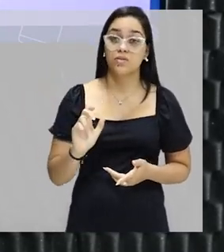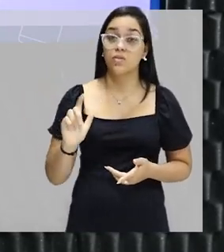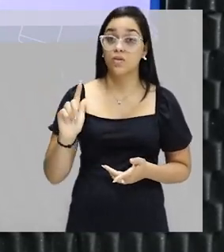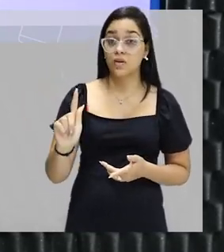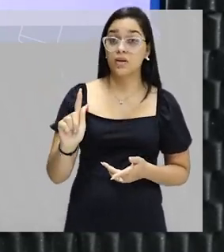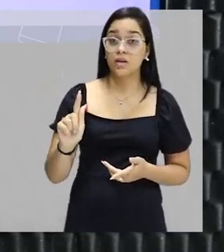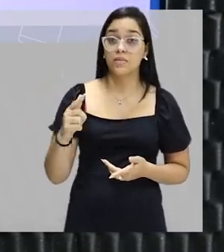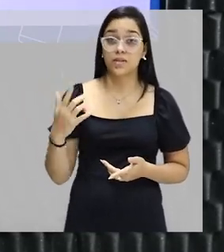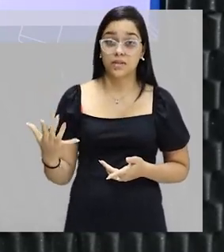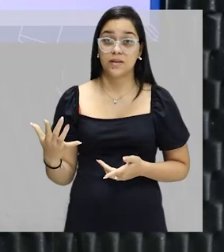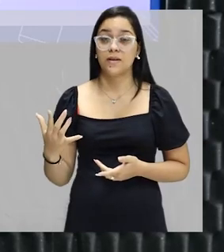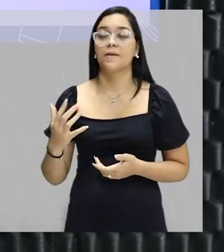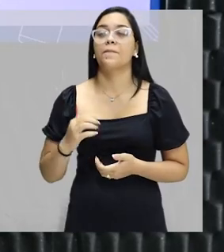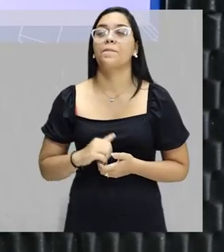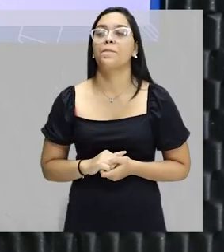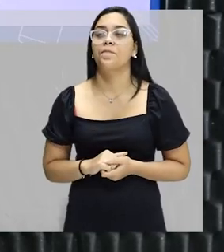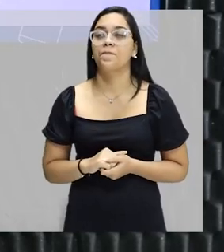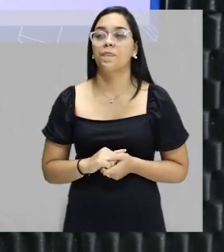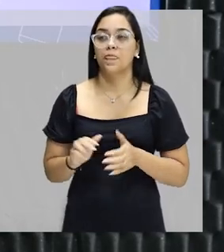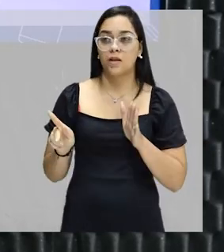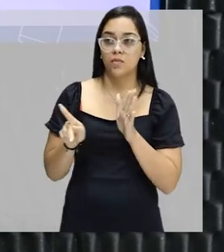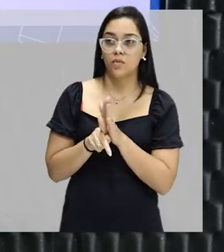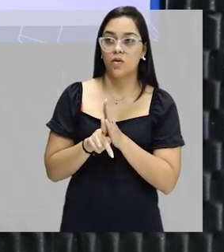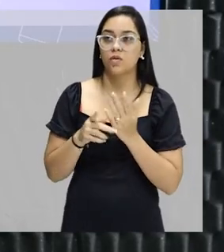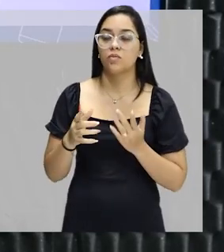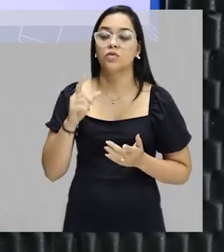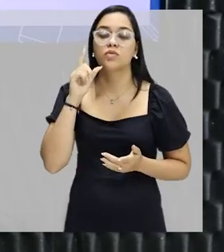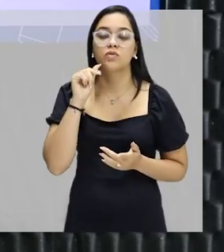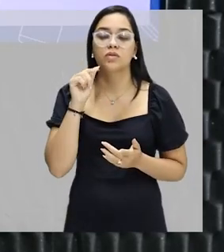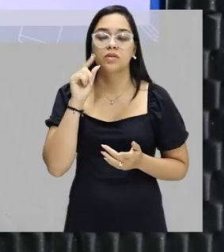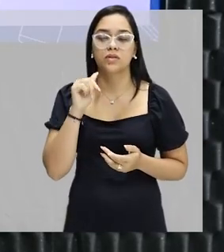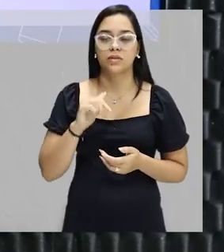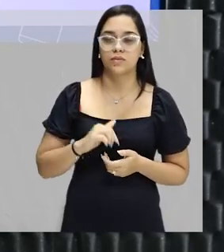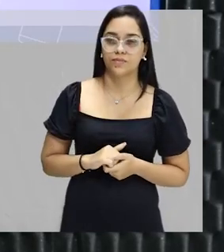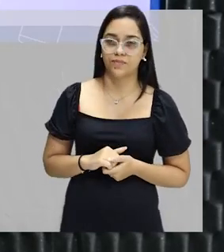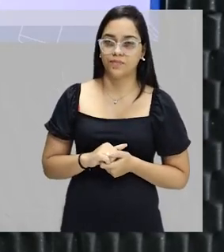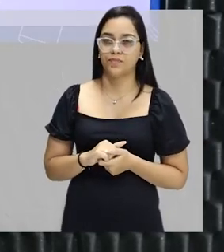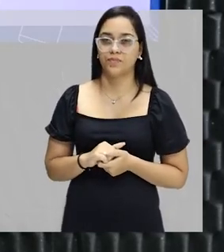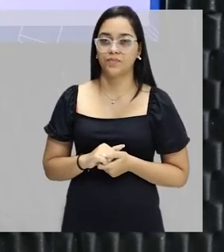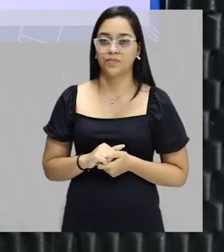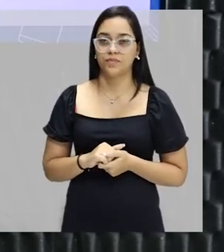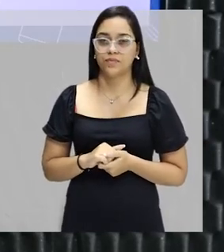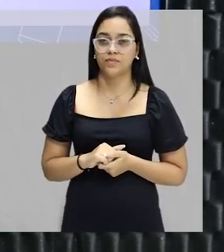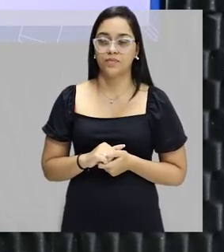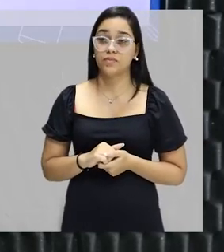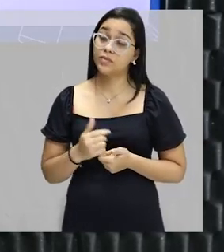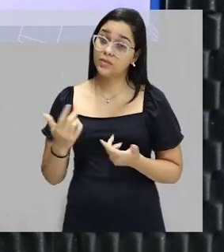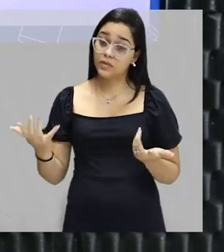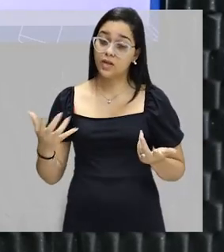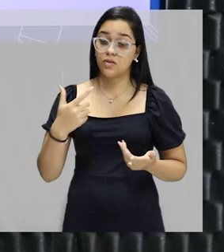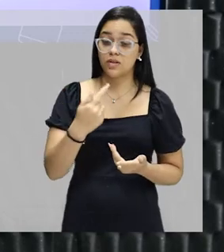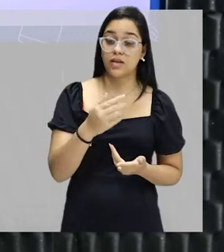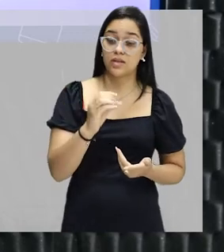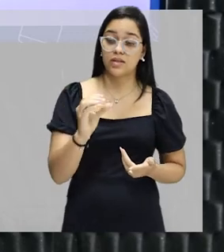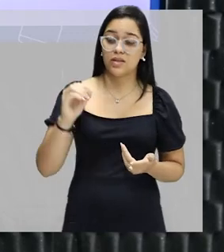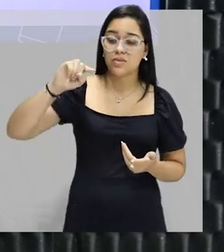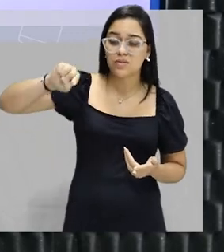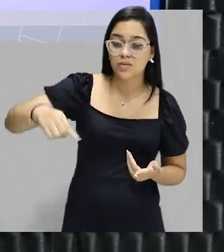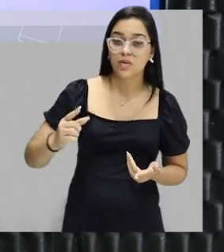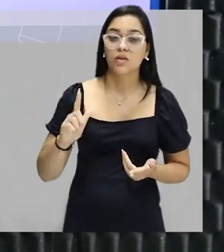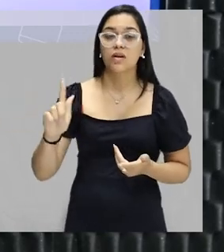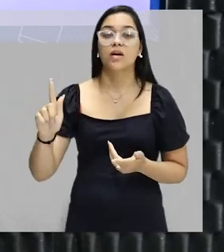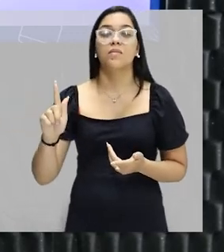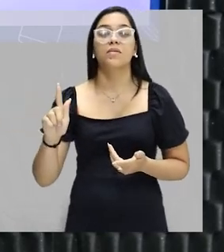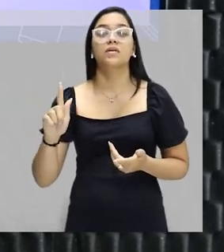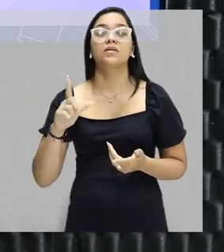do sal. Está certo? Então, em 700 mil gramas, eu vou